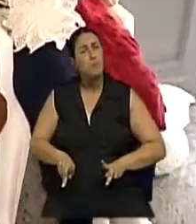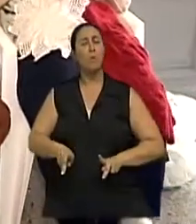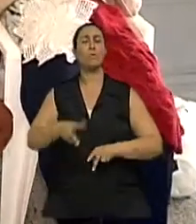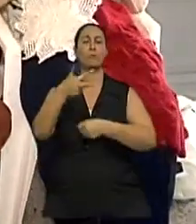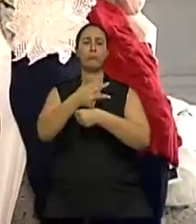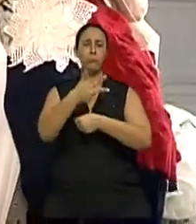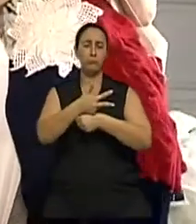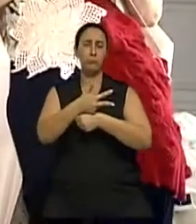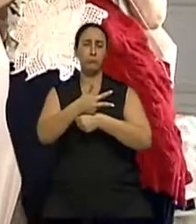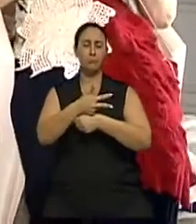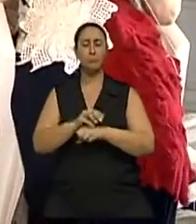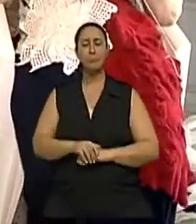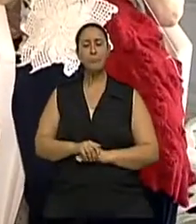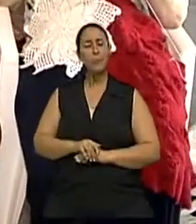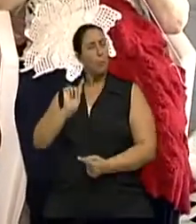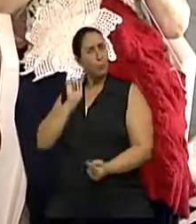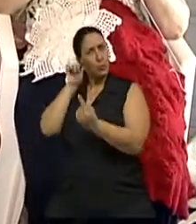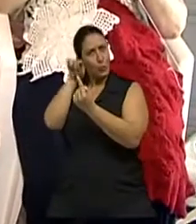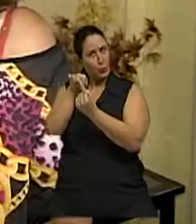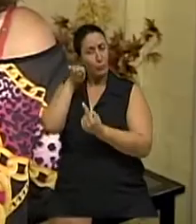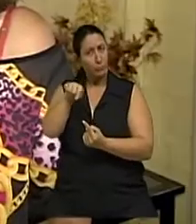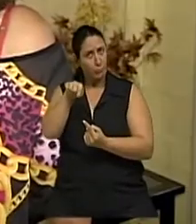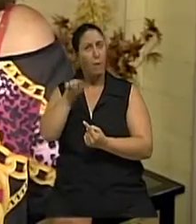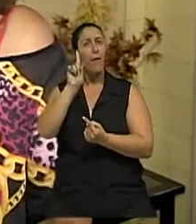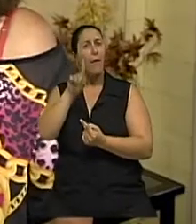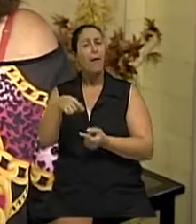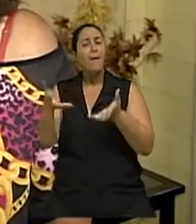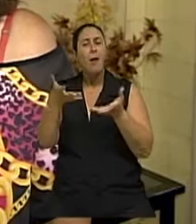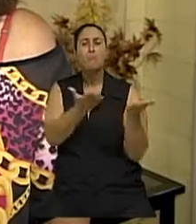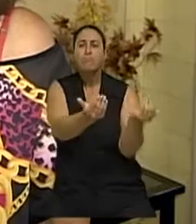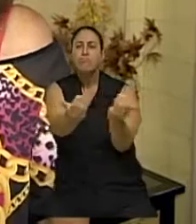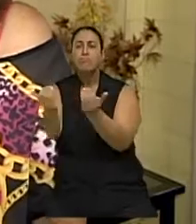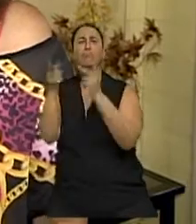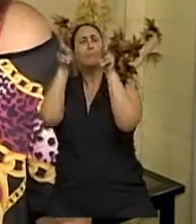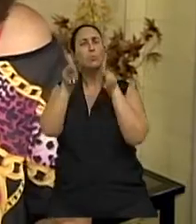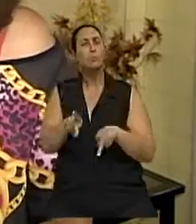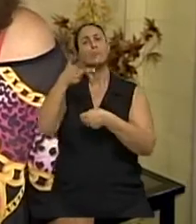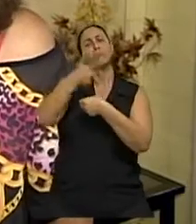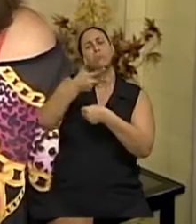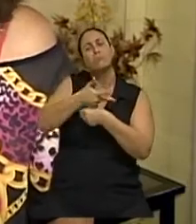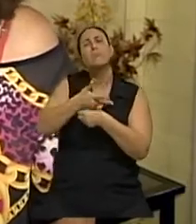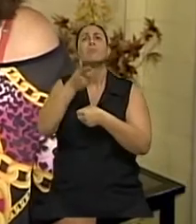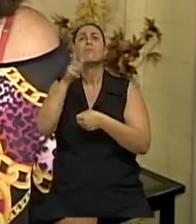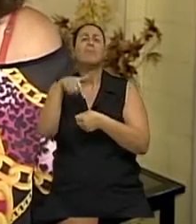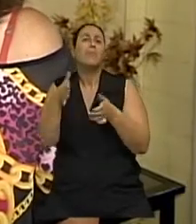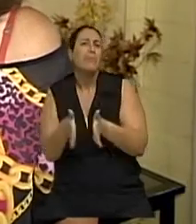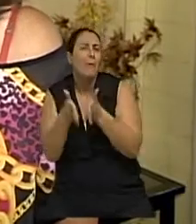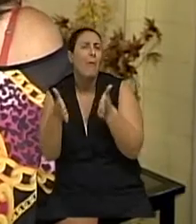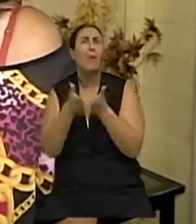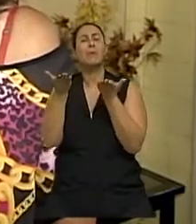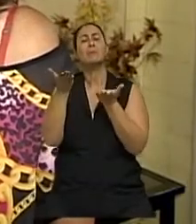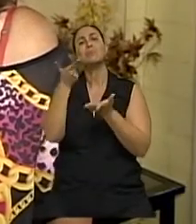é acolher o maior número possível de idosos carentes e dar uma qualidade de vida